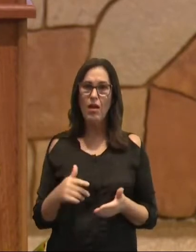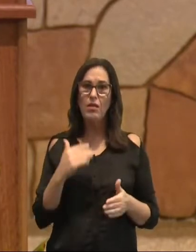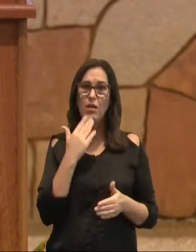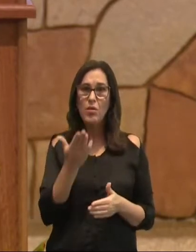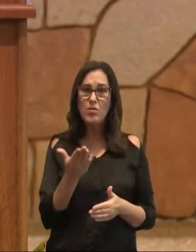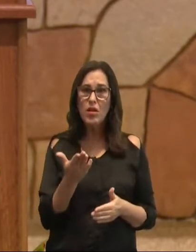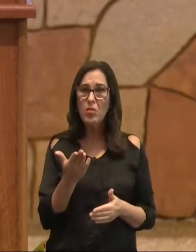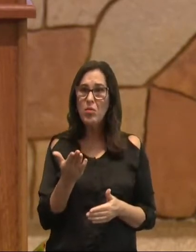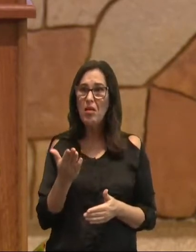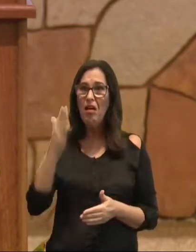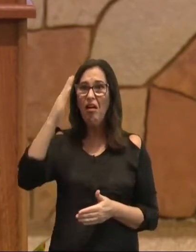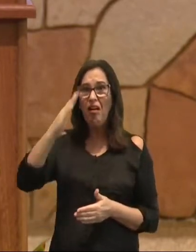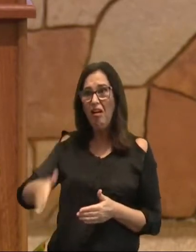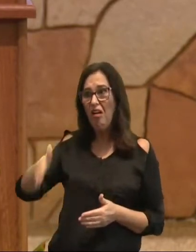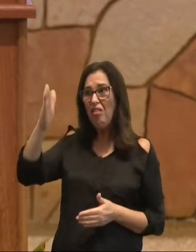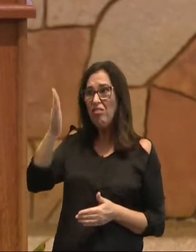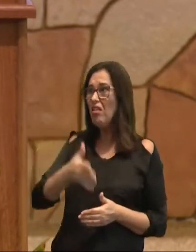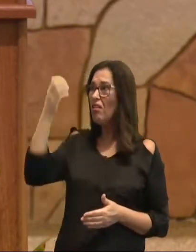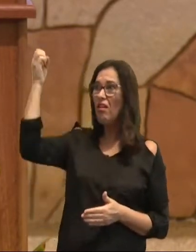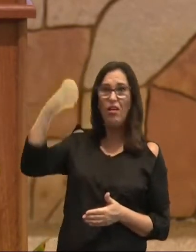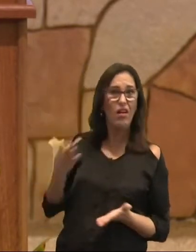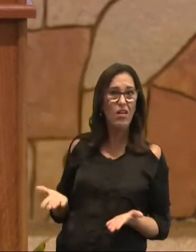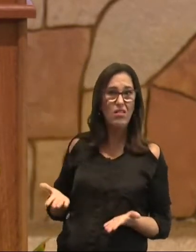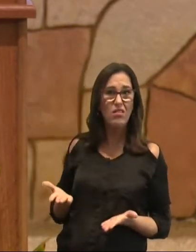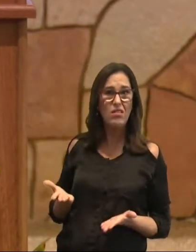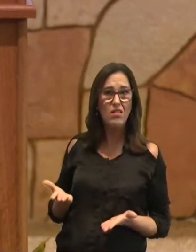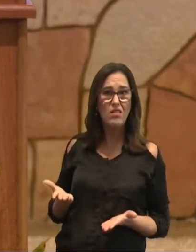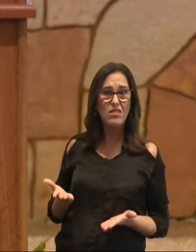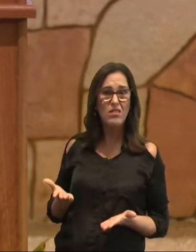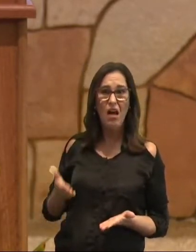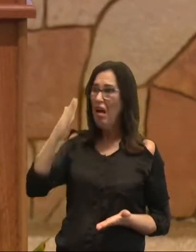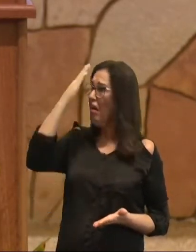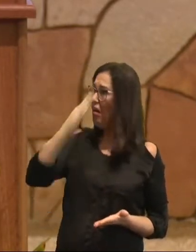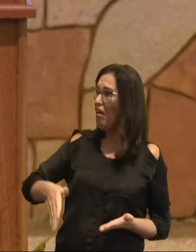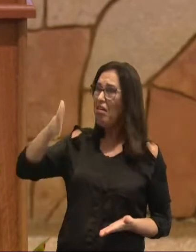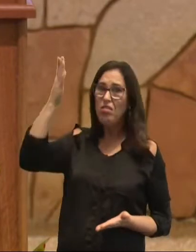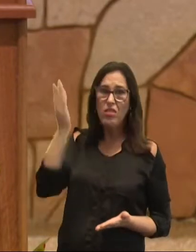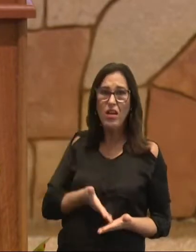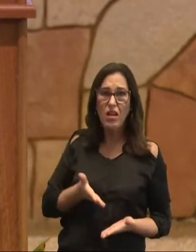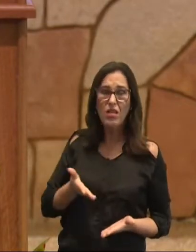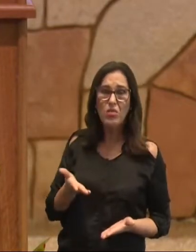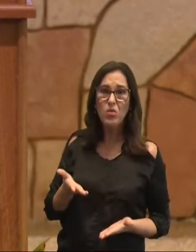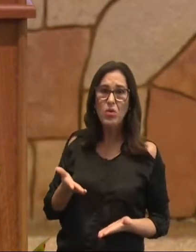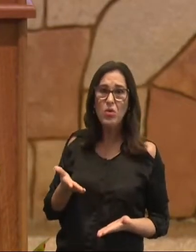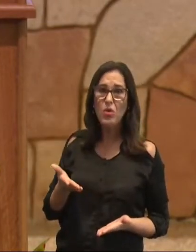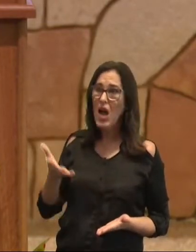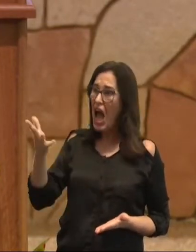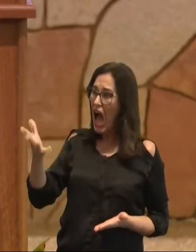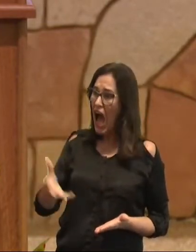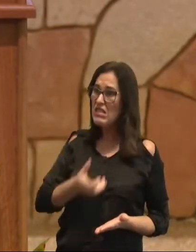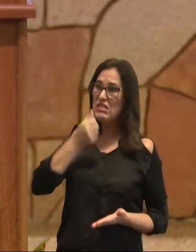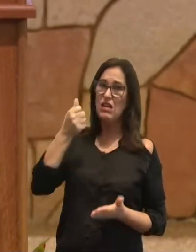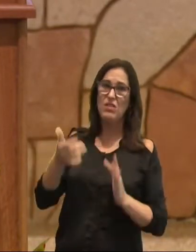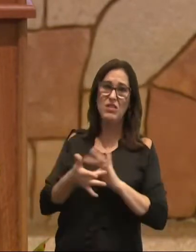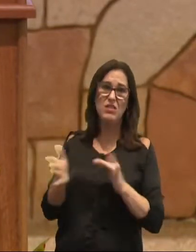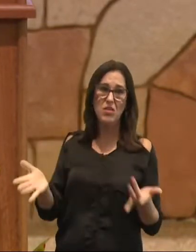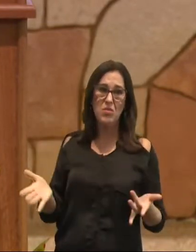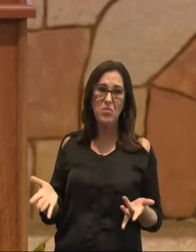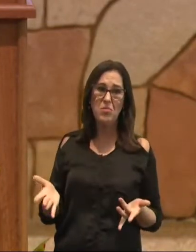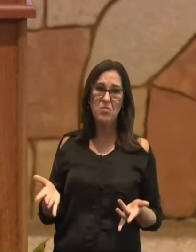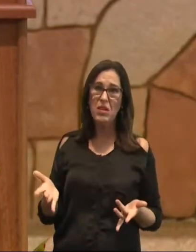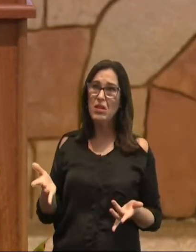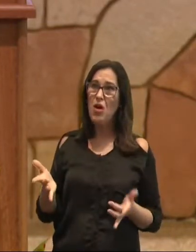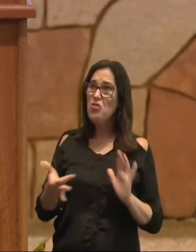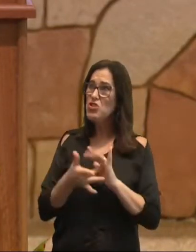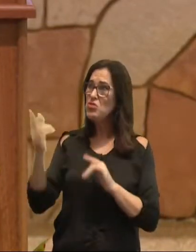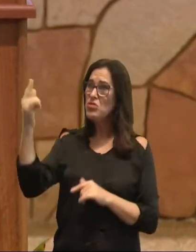invalidando, a graça, nós estamos, invalidando, estamos tornando, útil e fútil, a vinda de